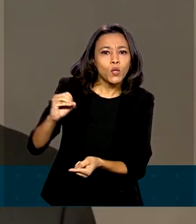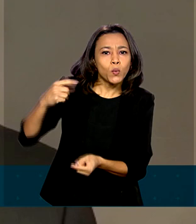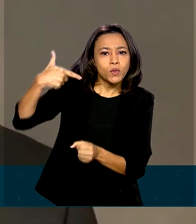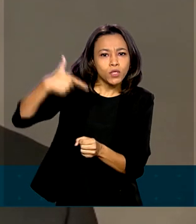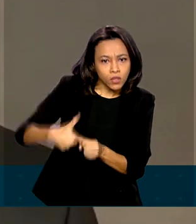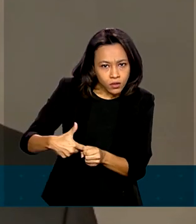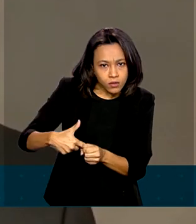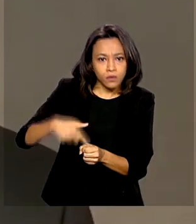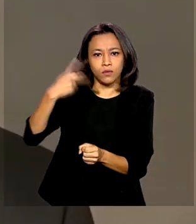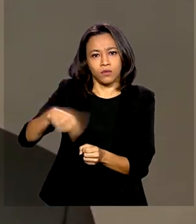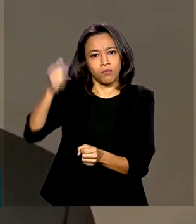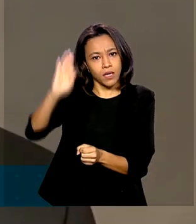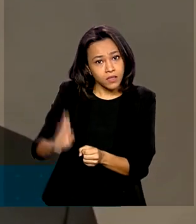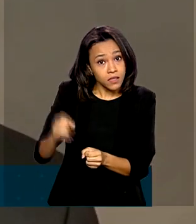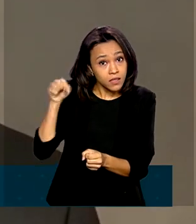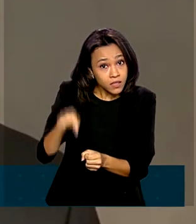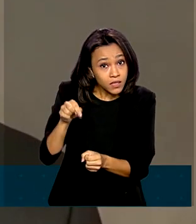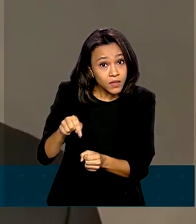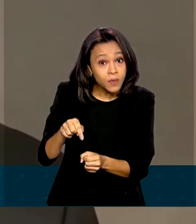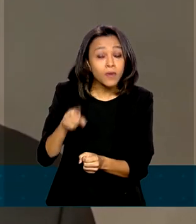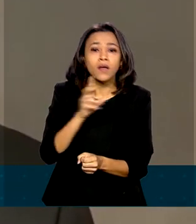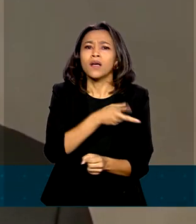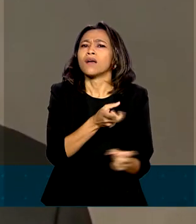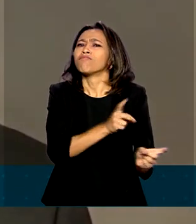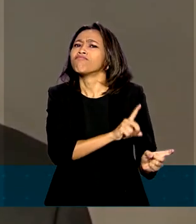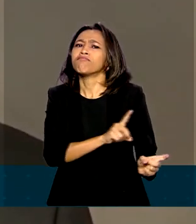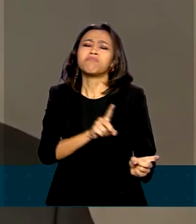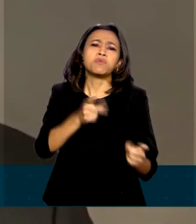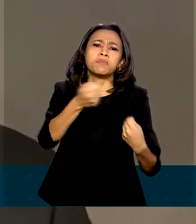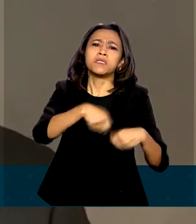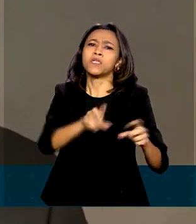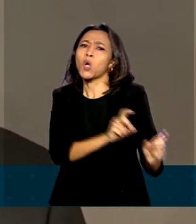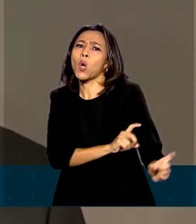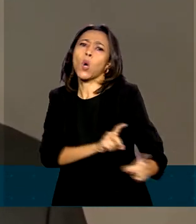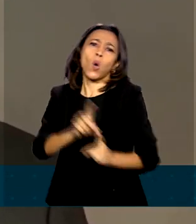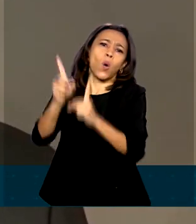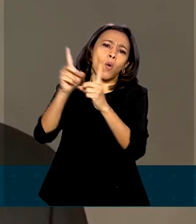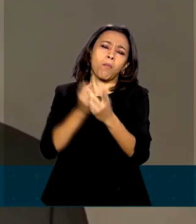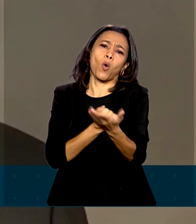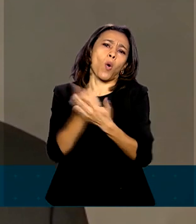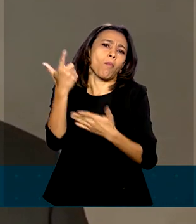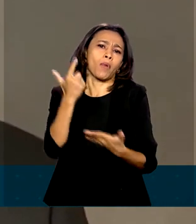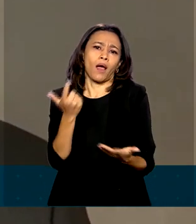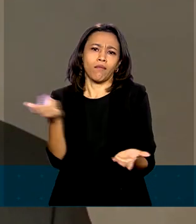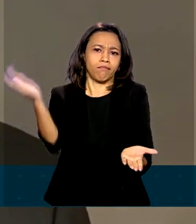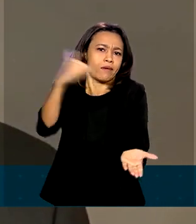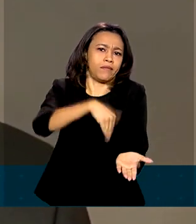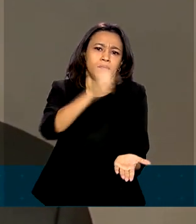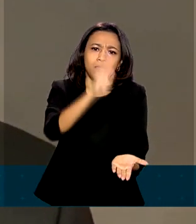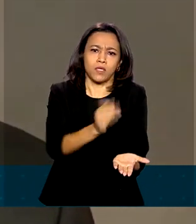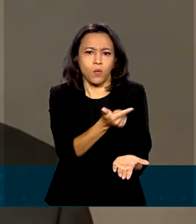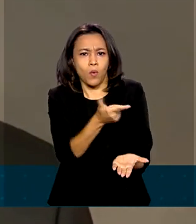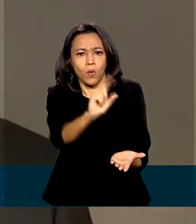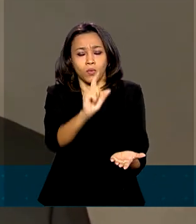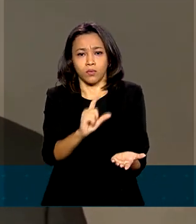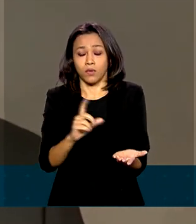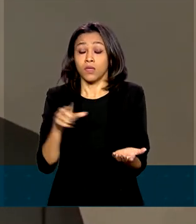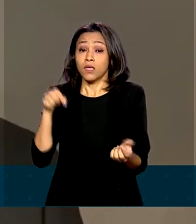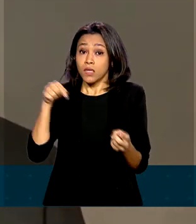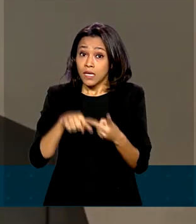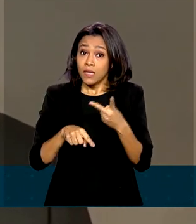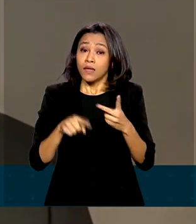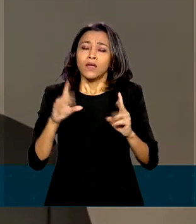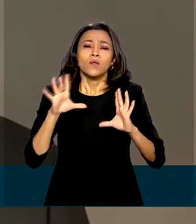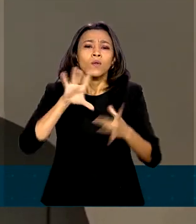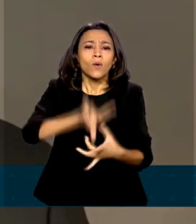produzido no país, deixa de importar um litro de diesel fóssil. Do aspecto ambiental, é